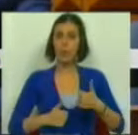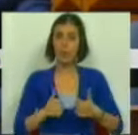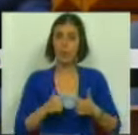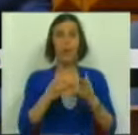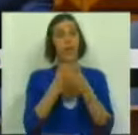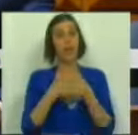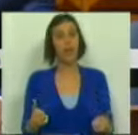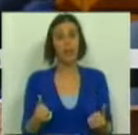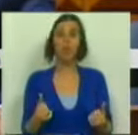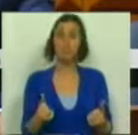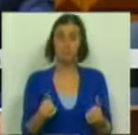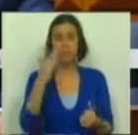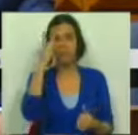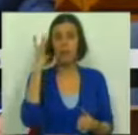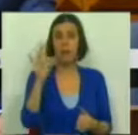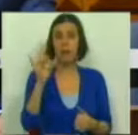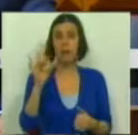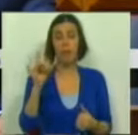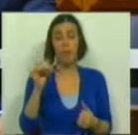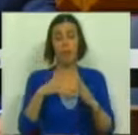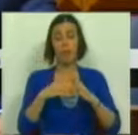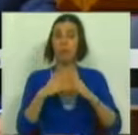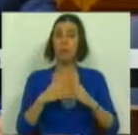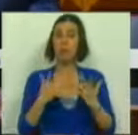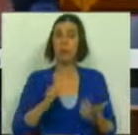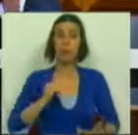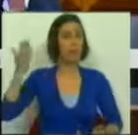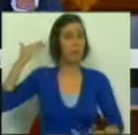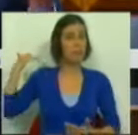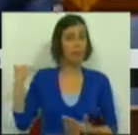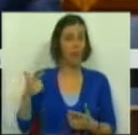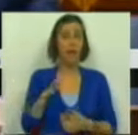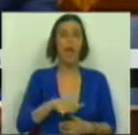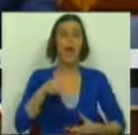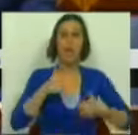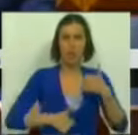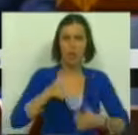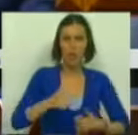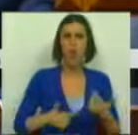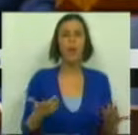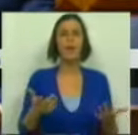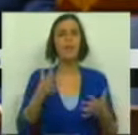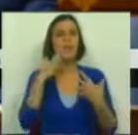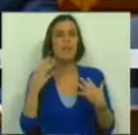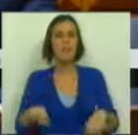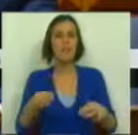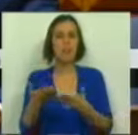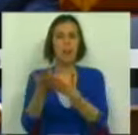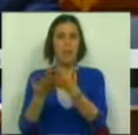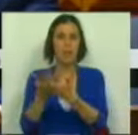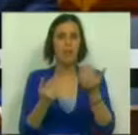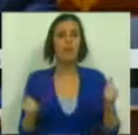e resolver assim o trauma estrutural do nosso passado. na área da concorrência, na simplificação